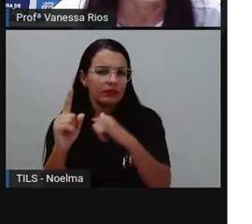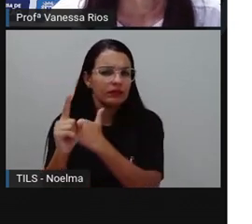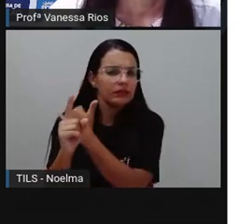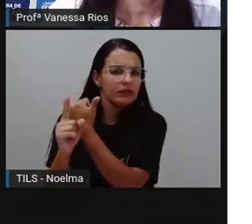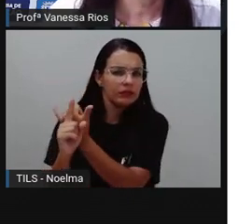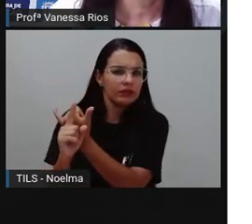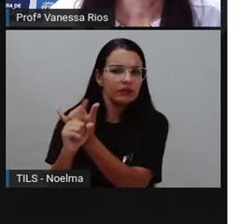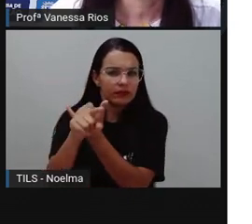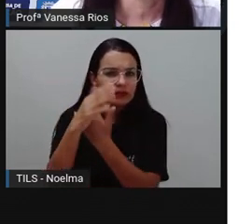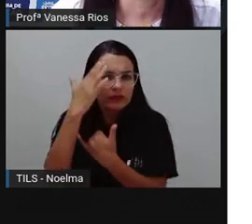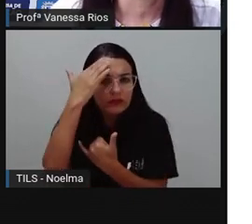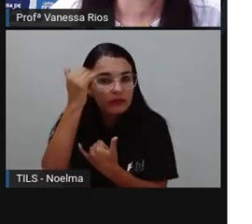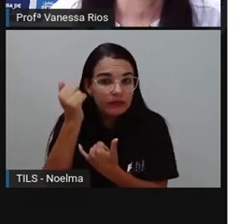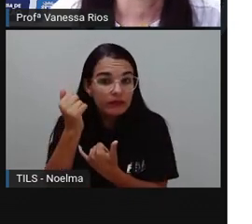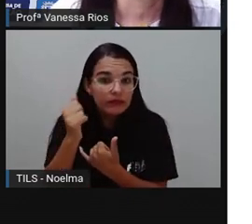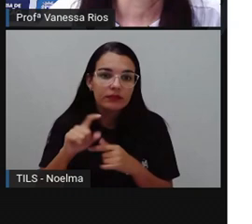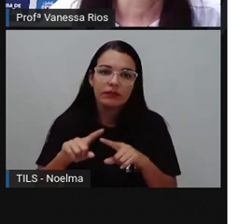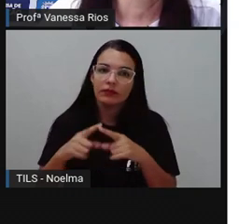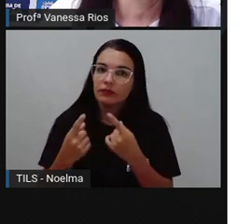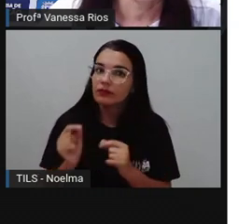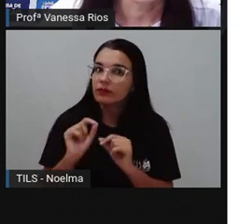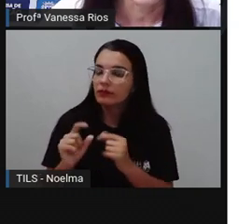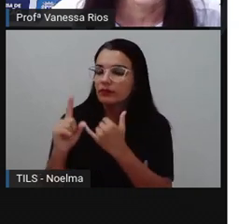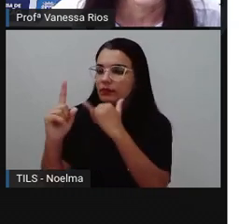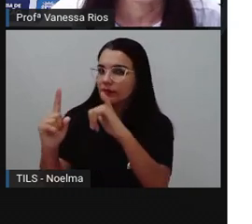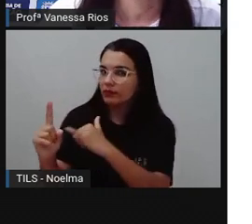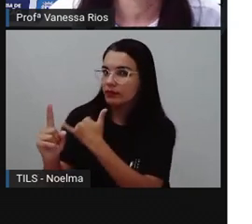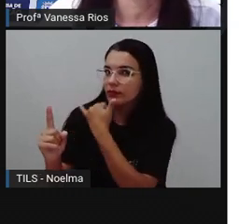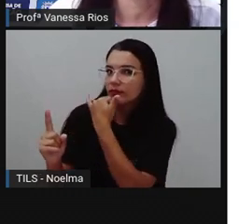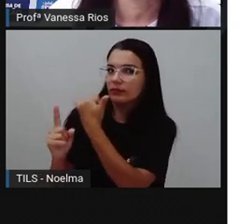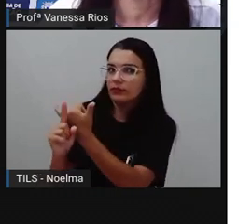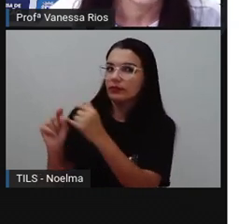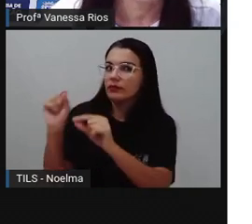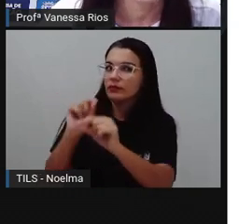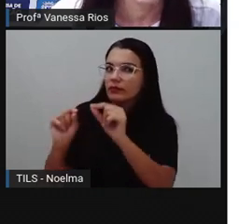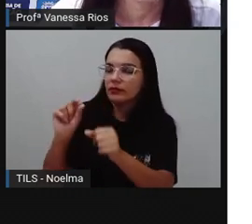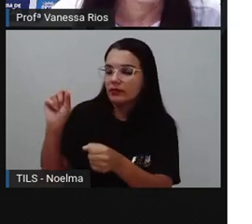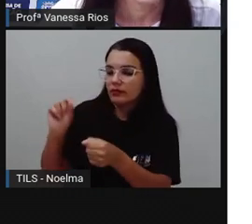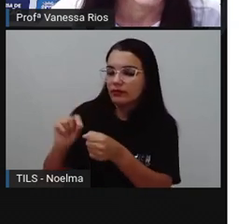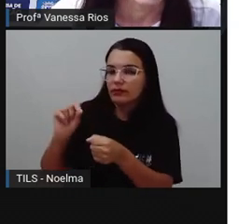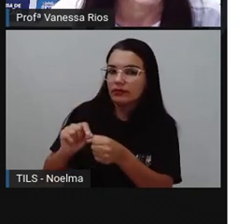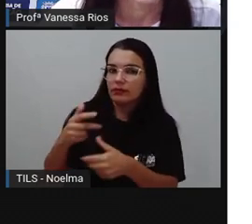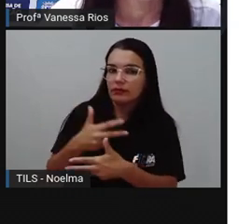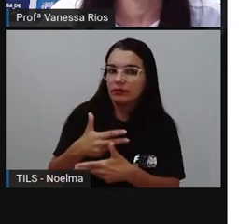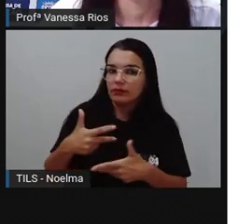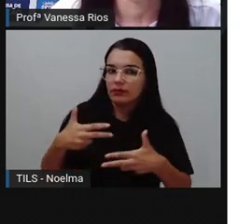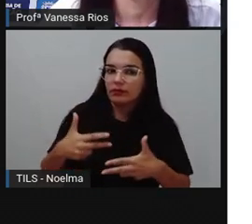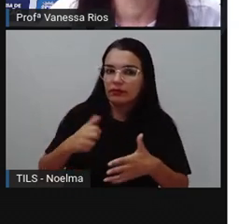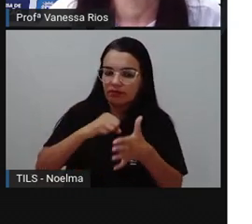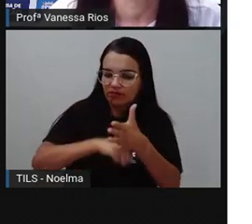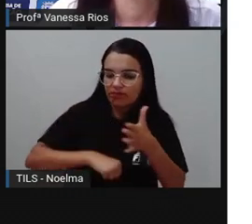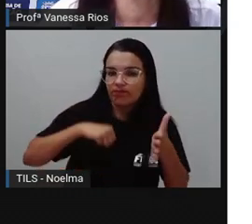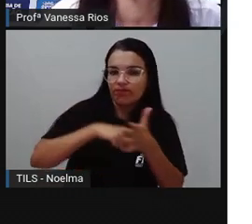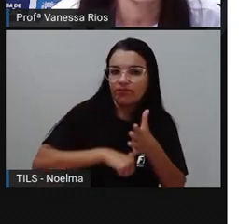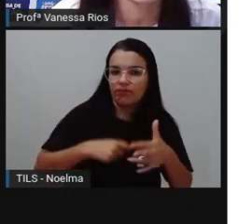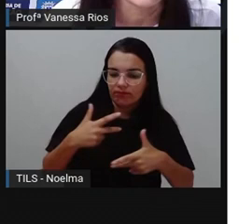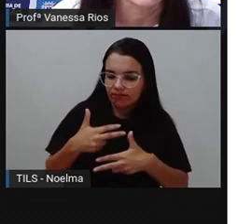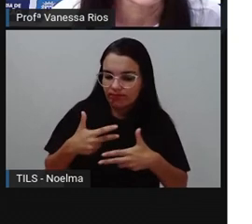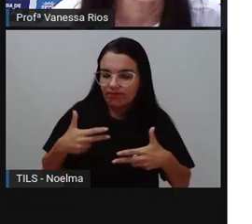Bullying é a prática de atos violentos, intencionais e repetidos contra uma pessoa